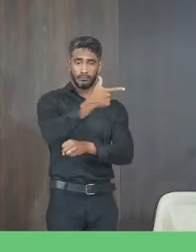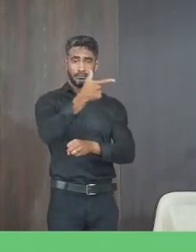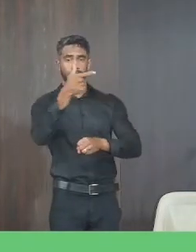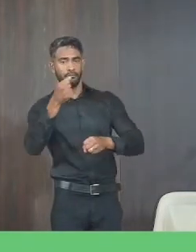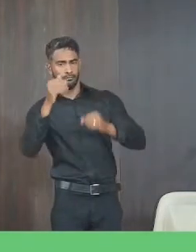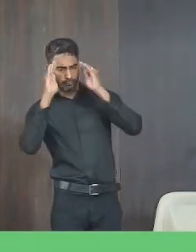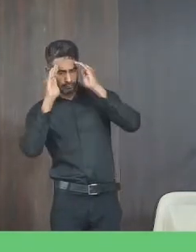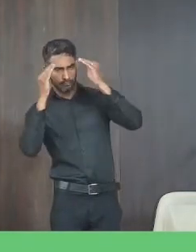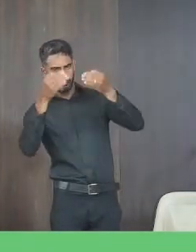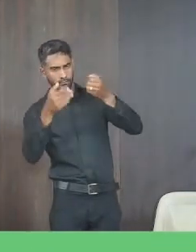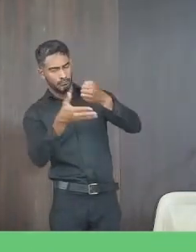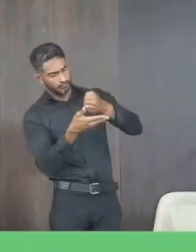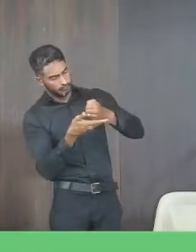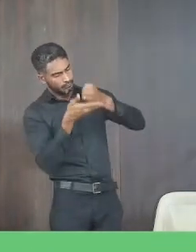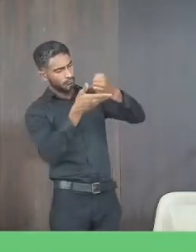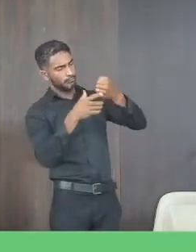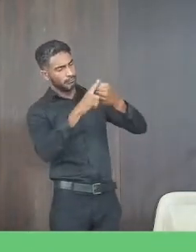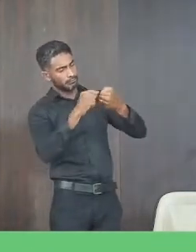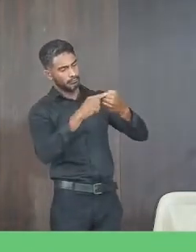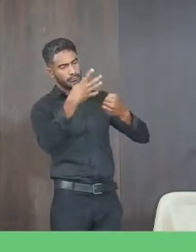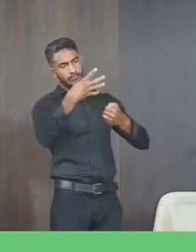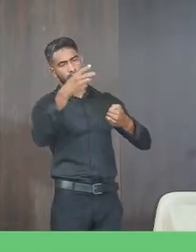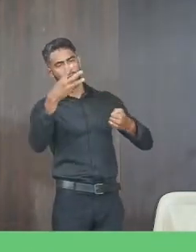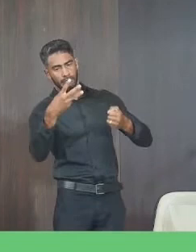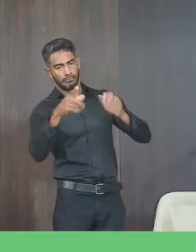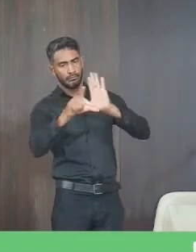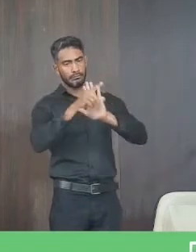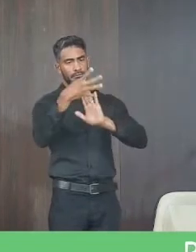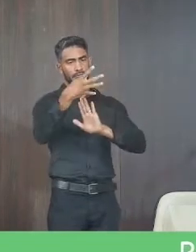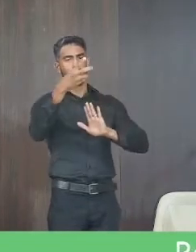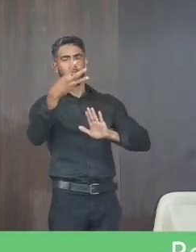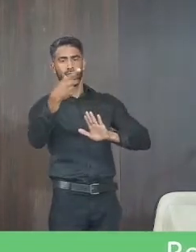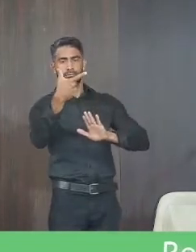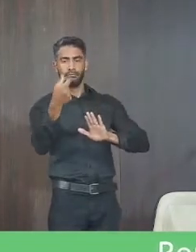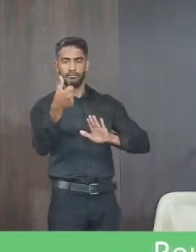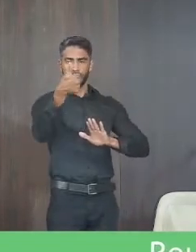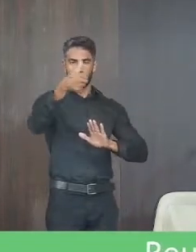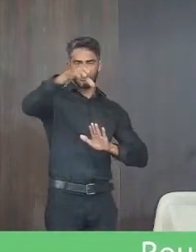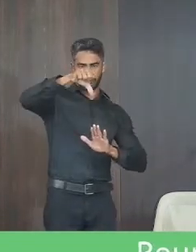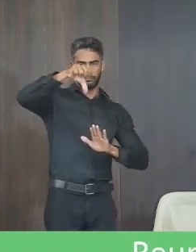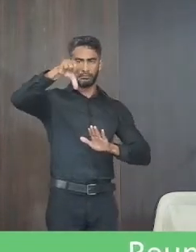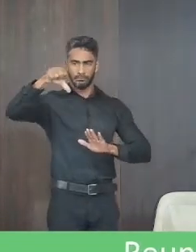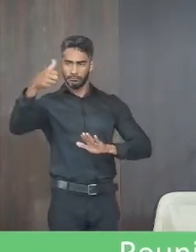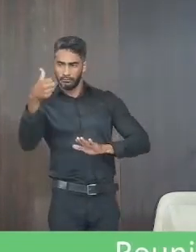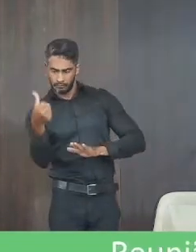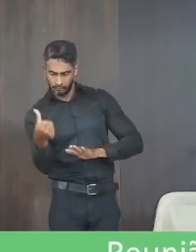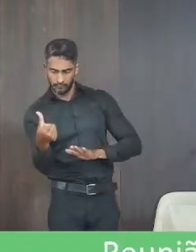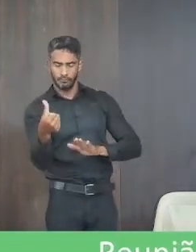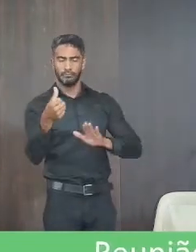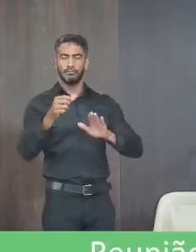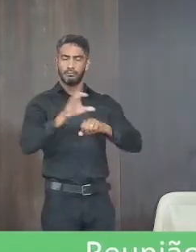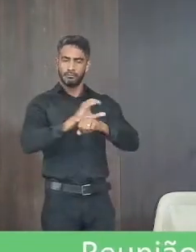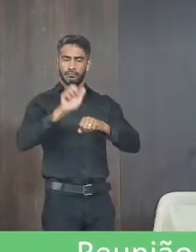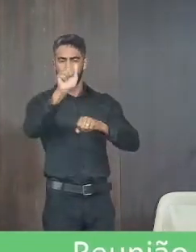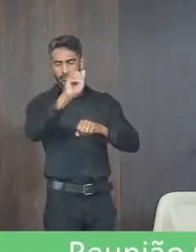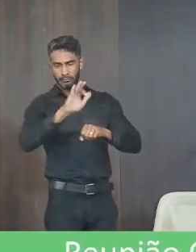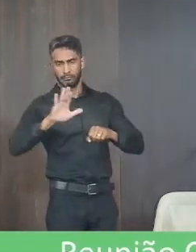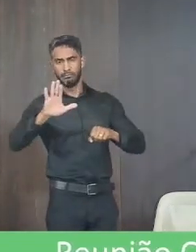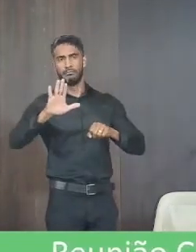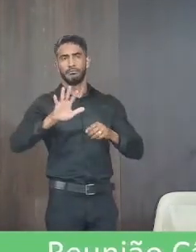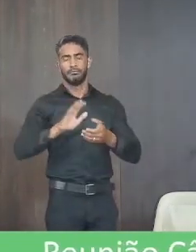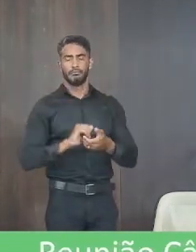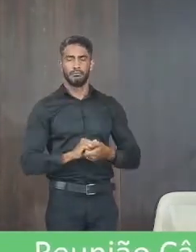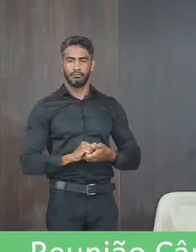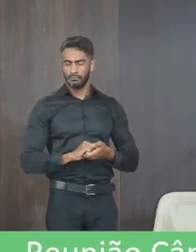com fundamento no artigo 43 da Lei 4320 de 1964 e no artigo e no inciso 6 da Constituição Federal e das outras